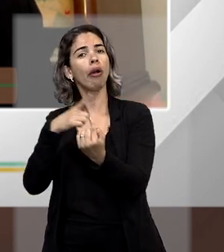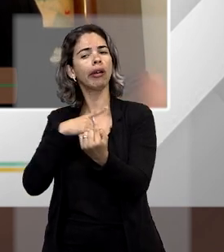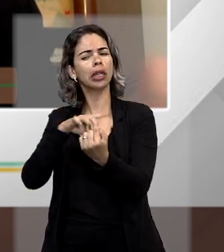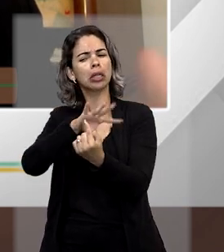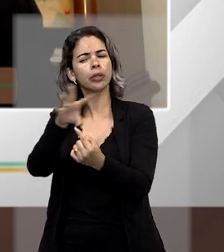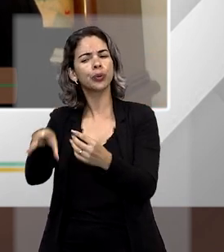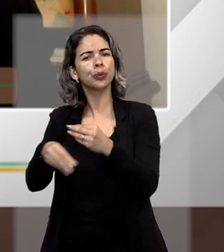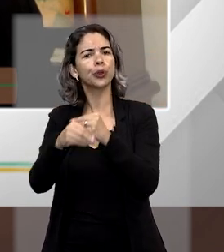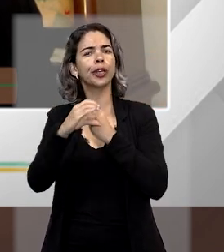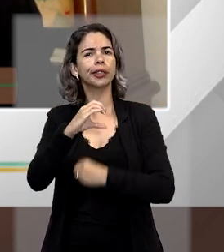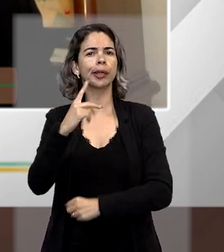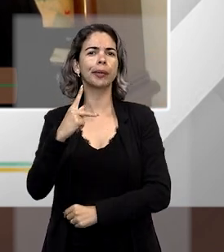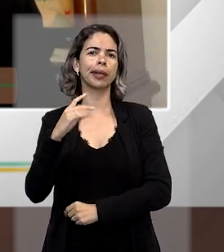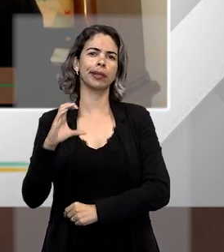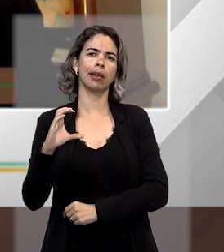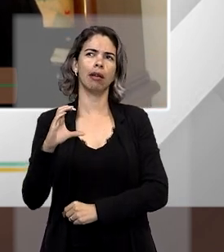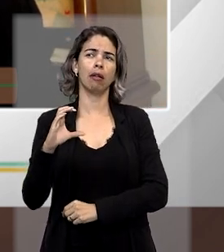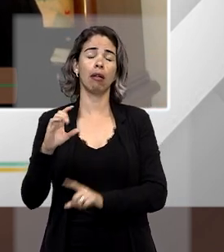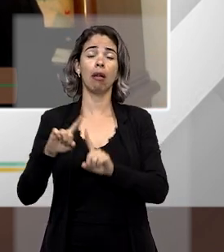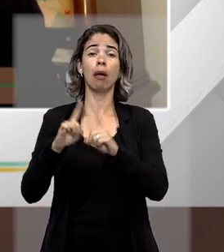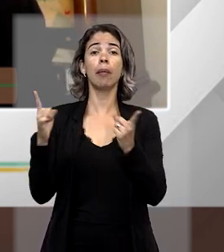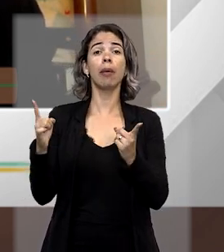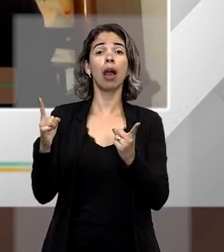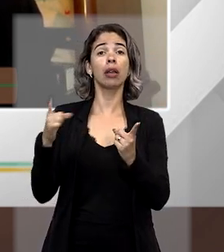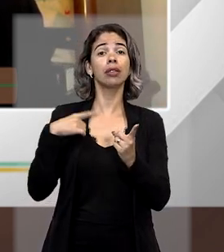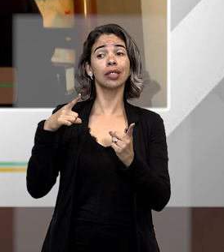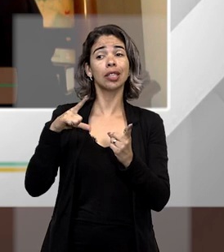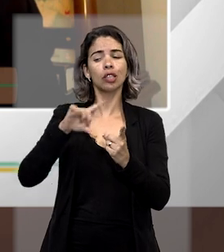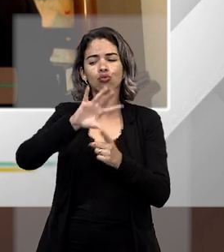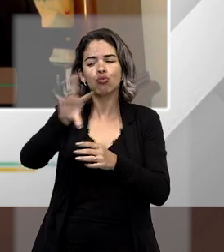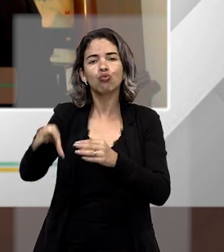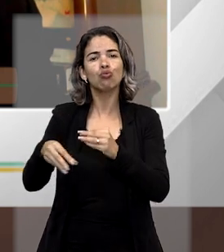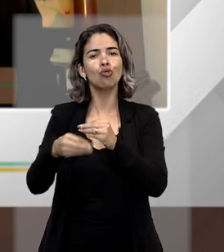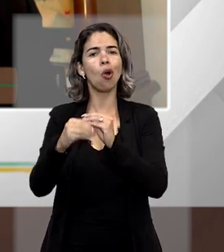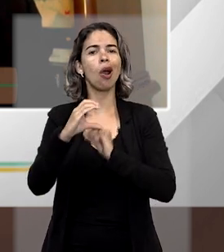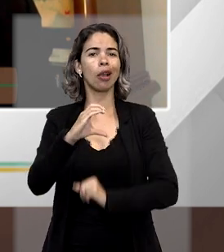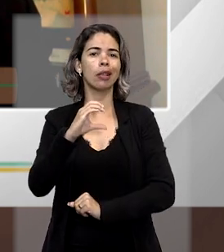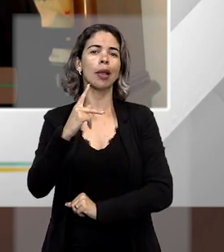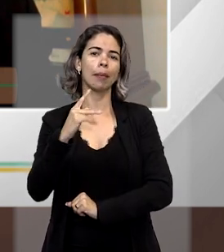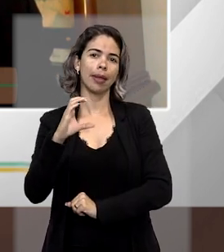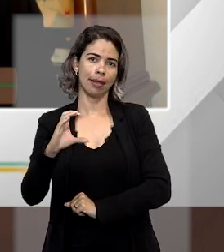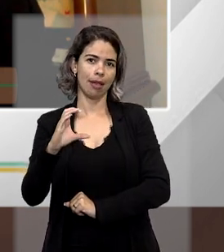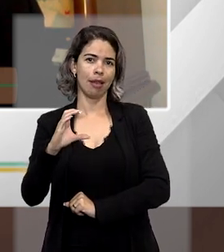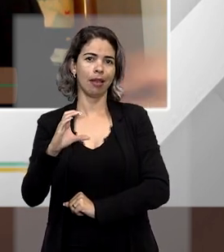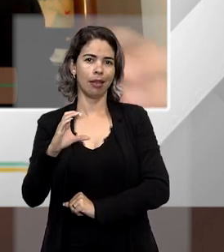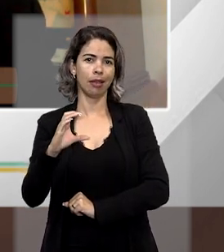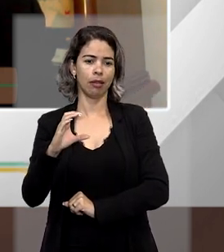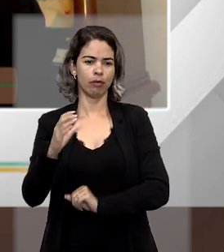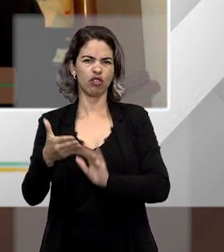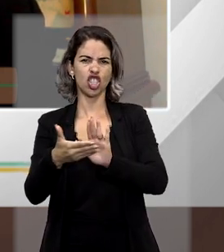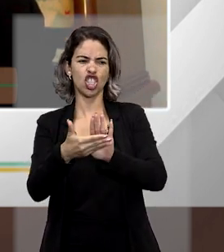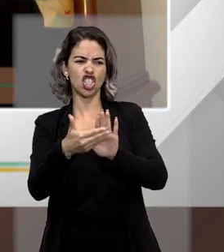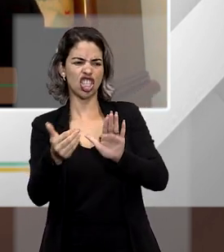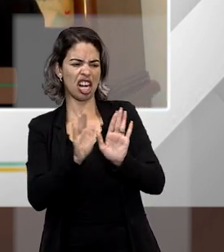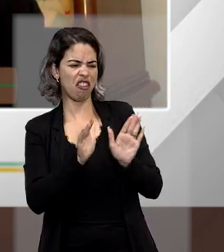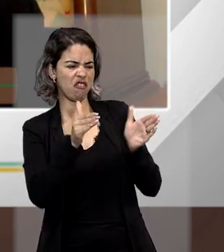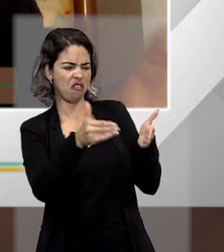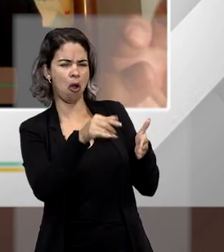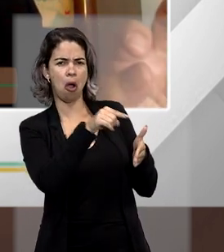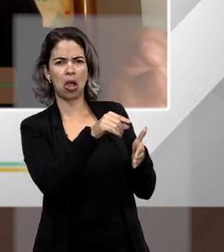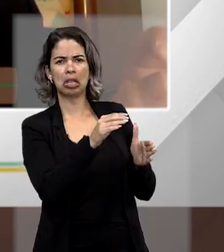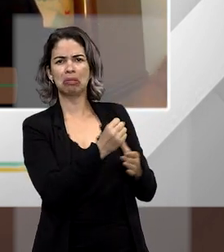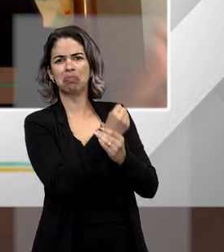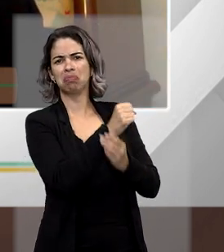haveria uma inclusão no Código Penal. O que o legislador optou dessa vez foi incluir no Código Penal e tirando esse foco